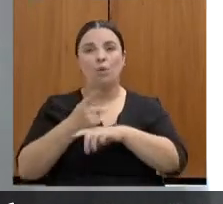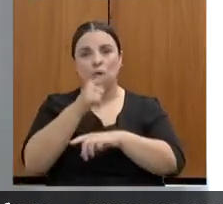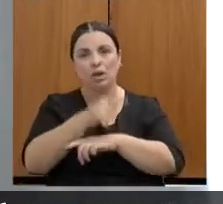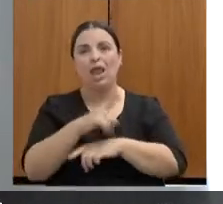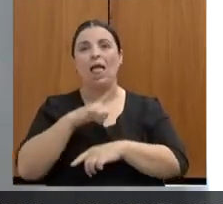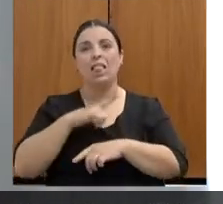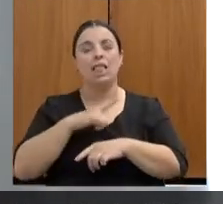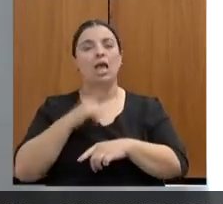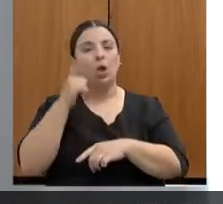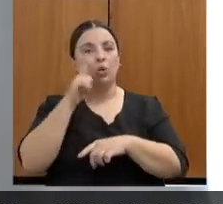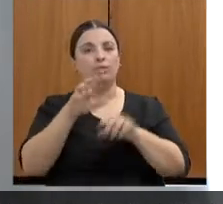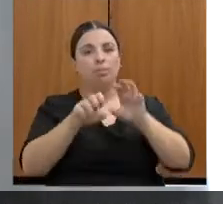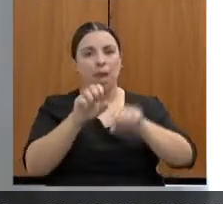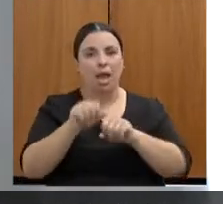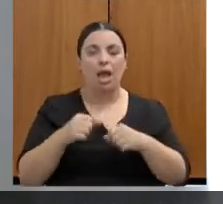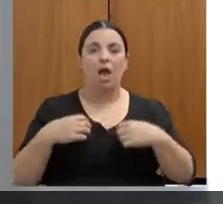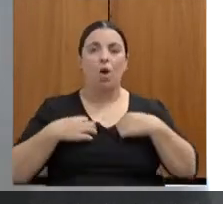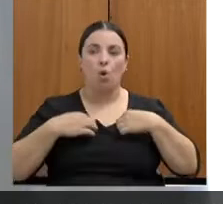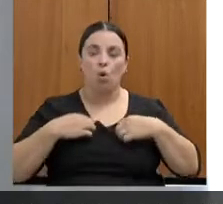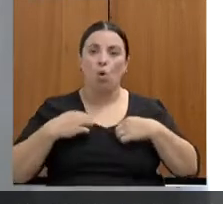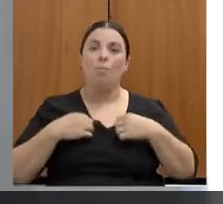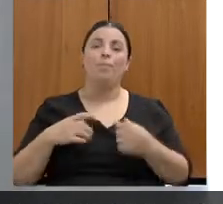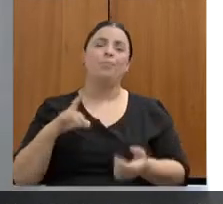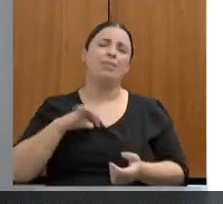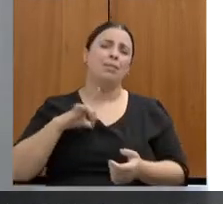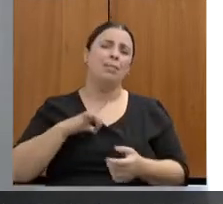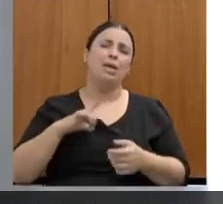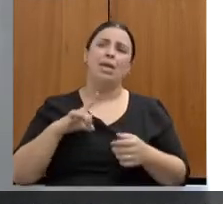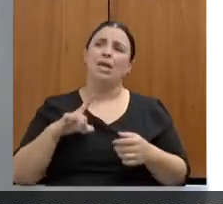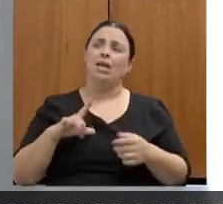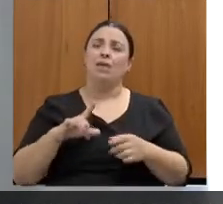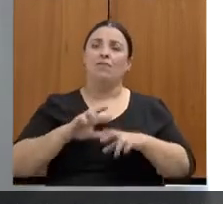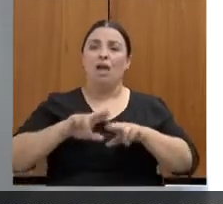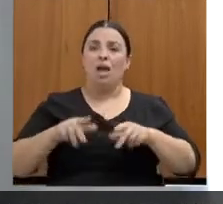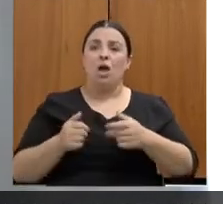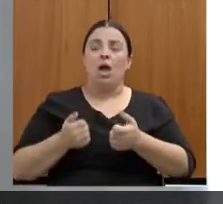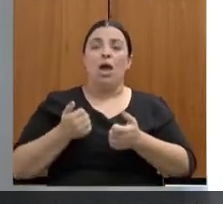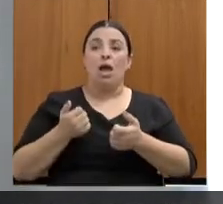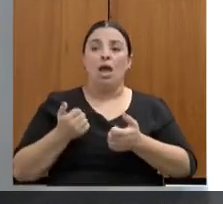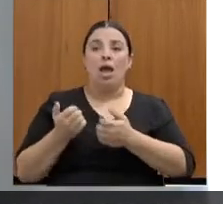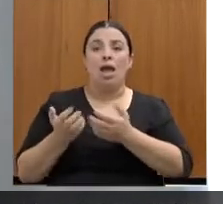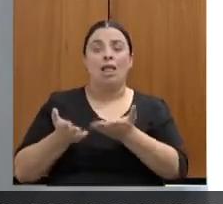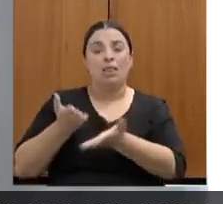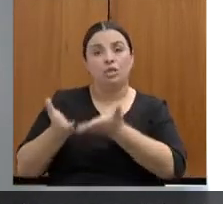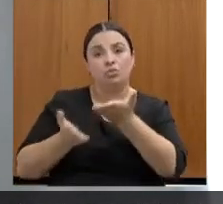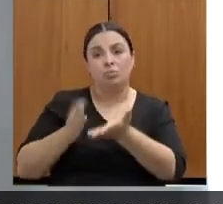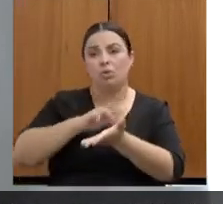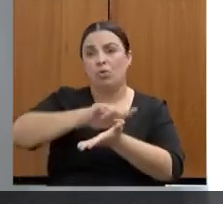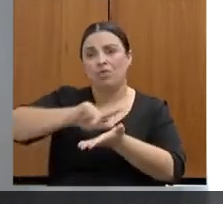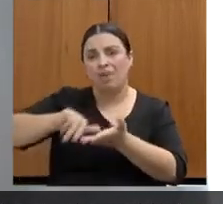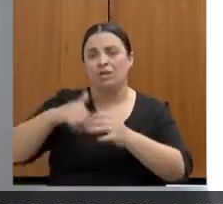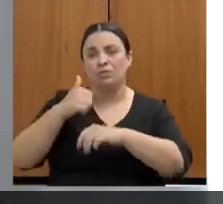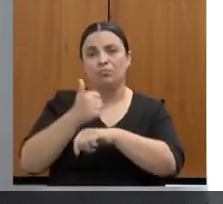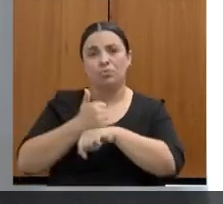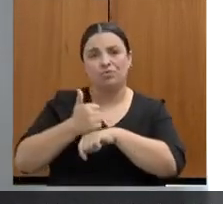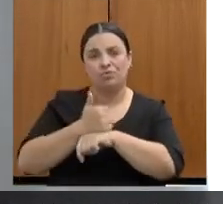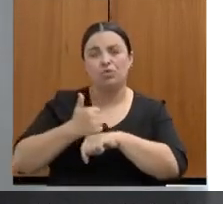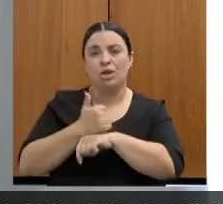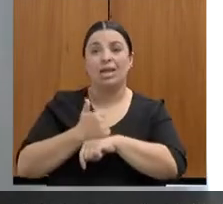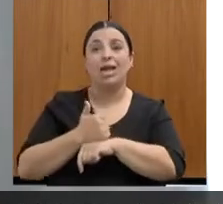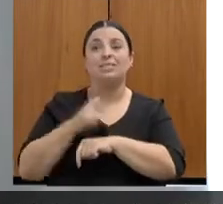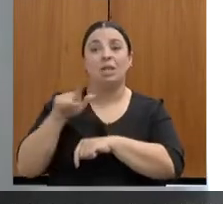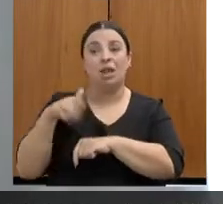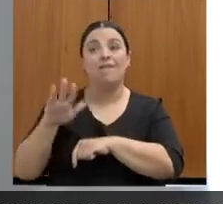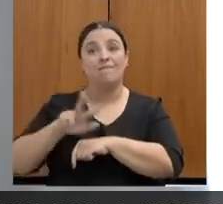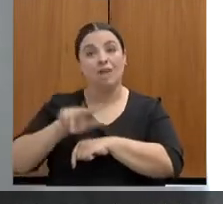multidisciplinar que ela precisa desse resgate da autoestima. Então, ela também vai ser direcionada para o